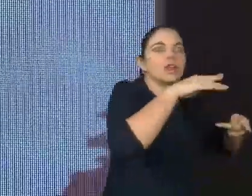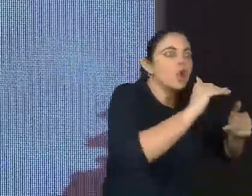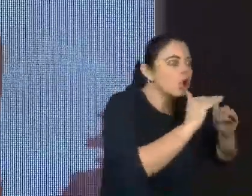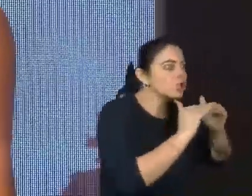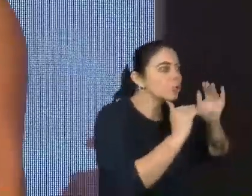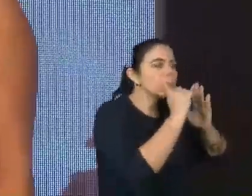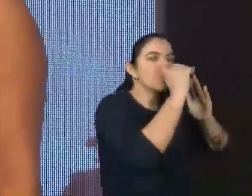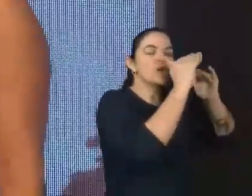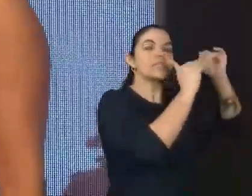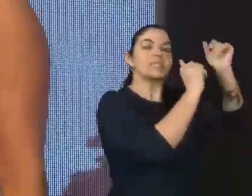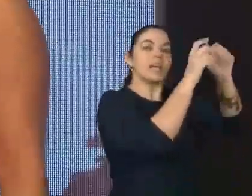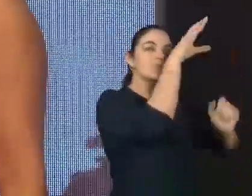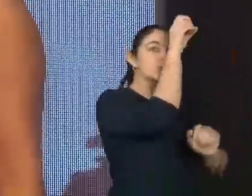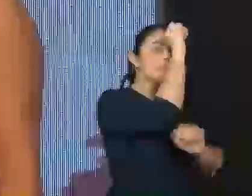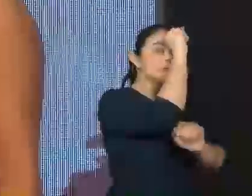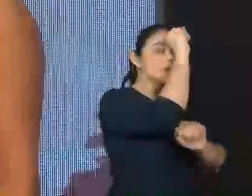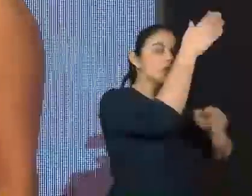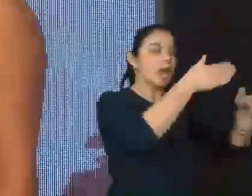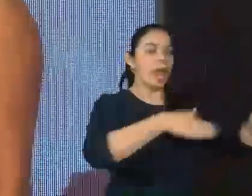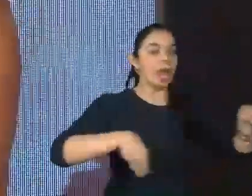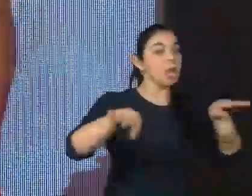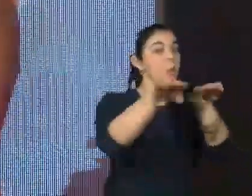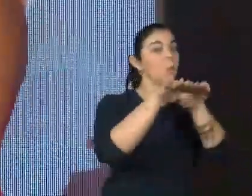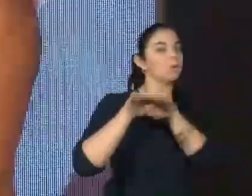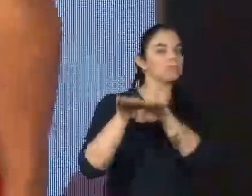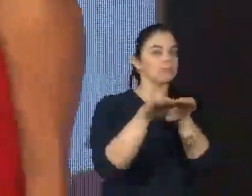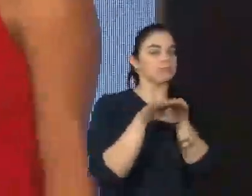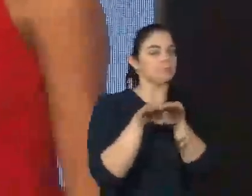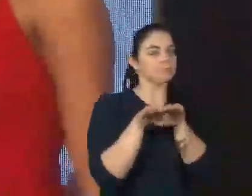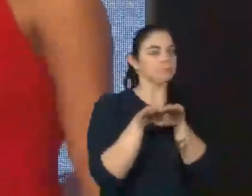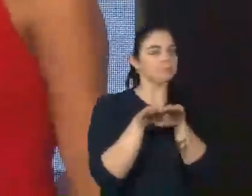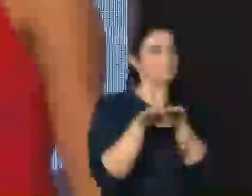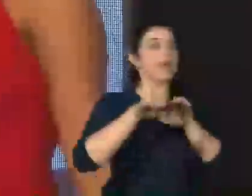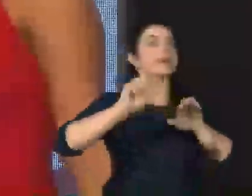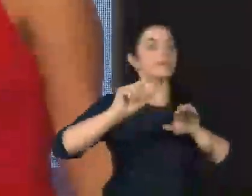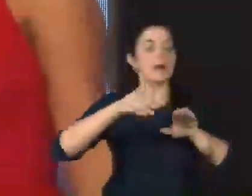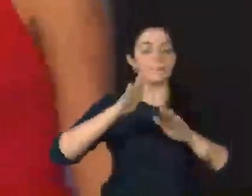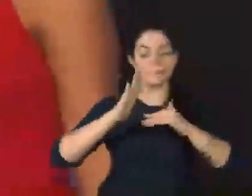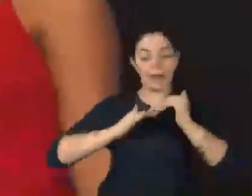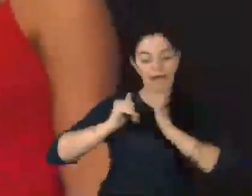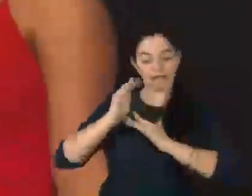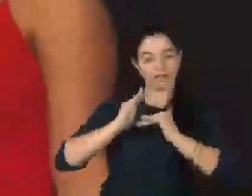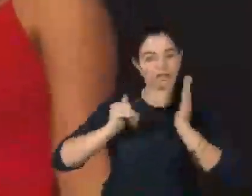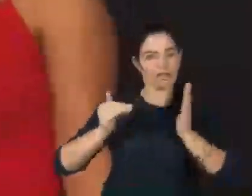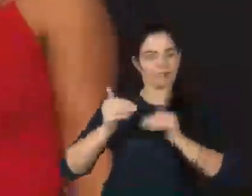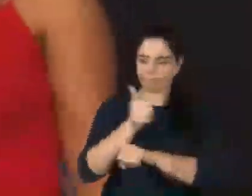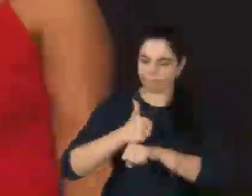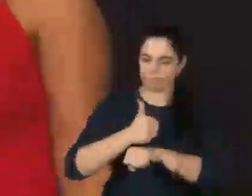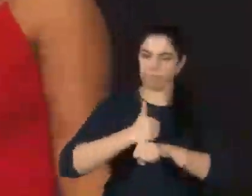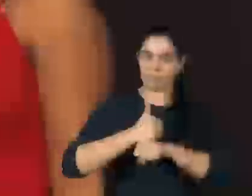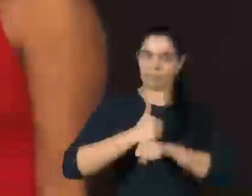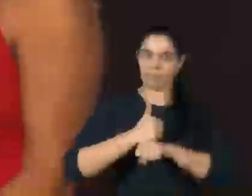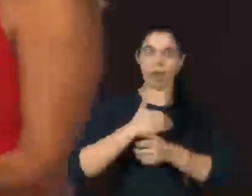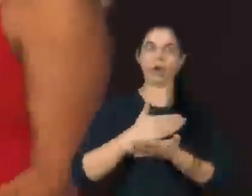aprendizagem, ele gera igualdade. A nossa atuação profissional, ela partiu de